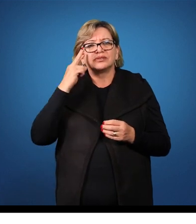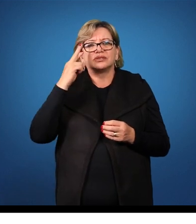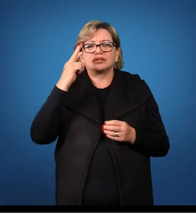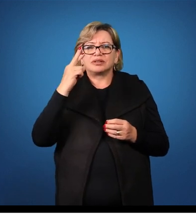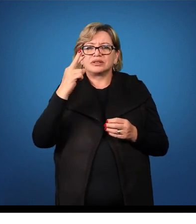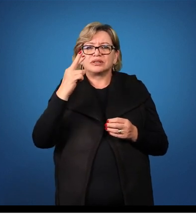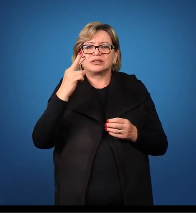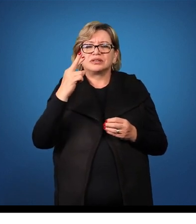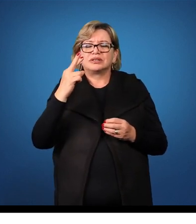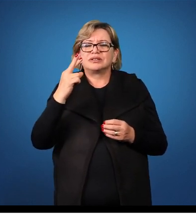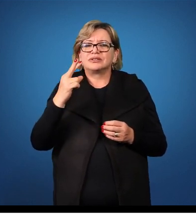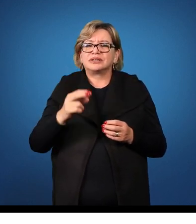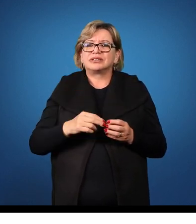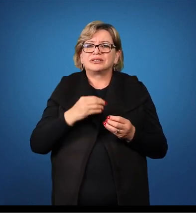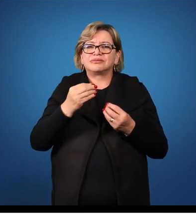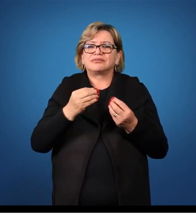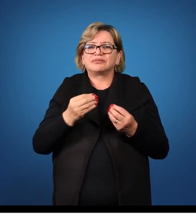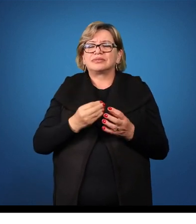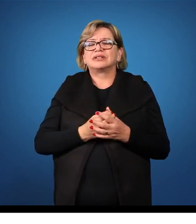corpórum,